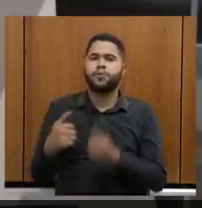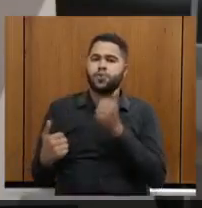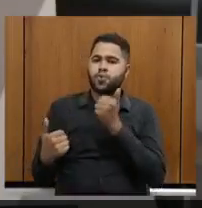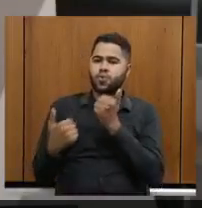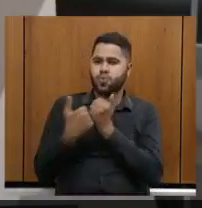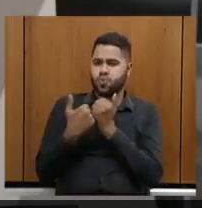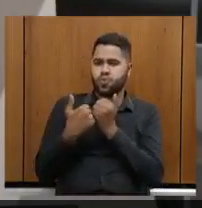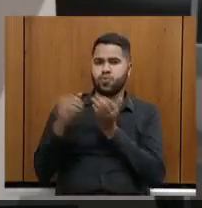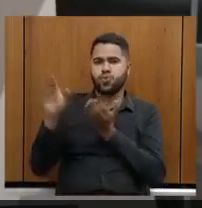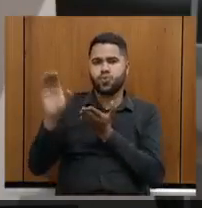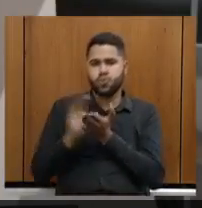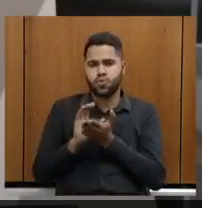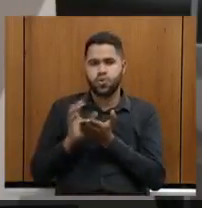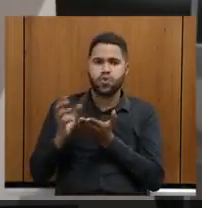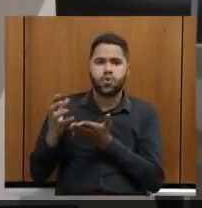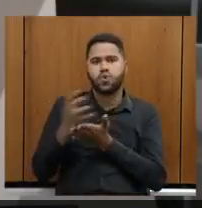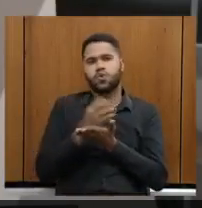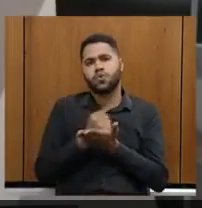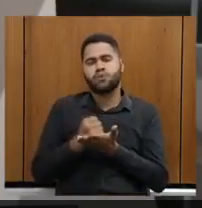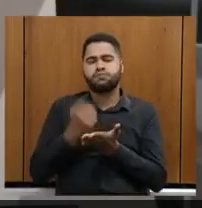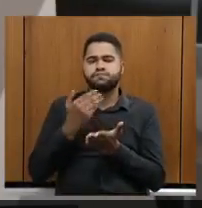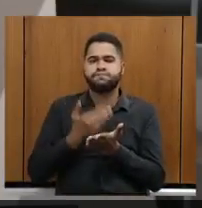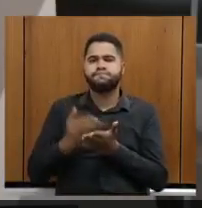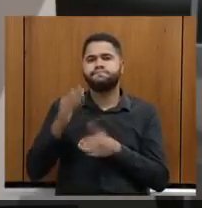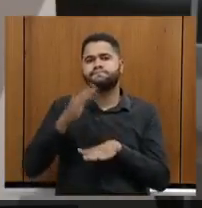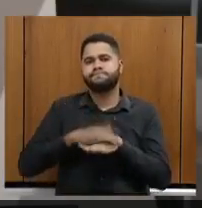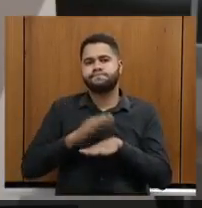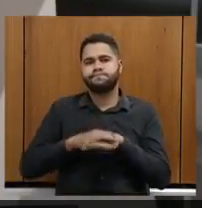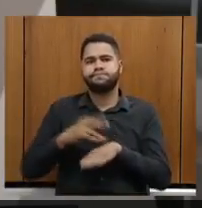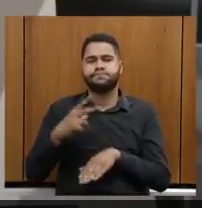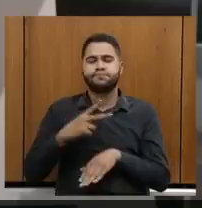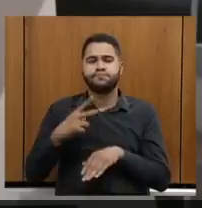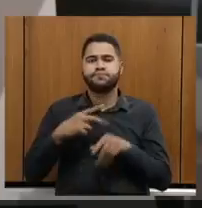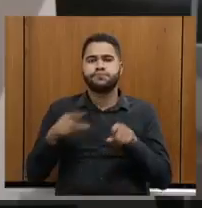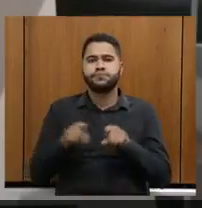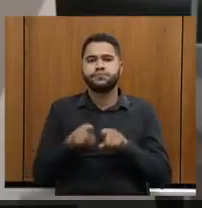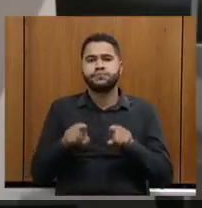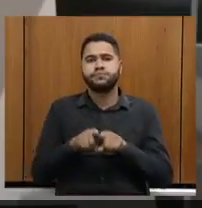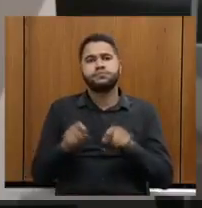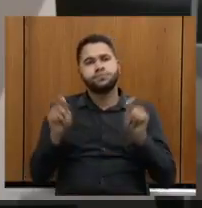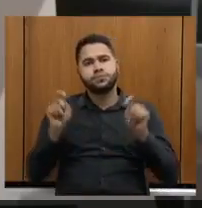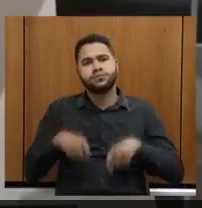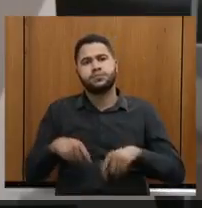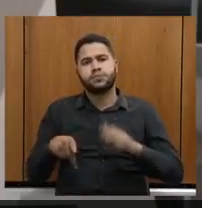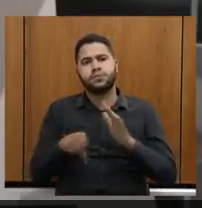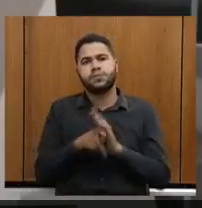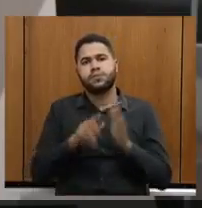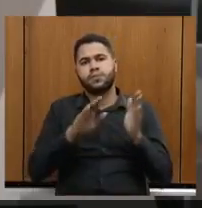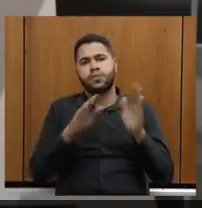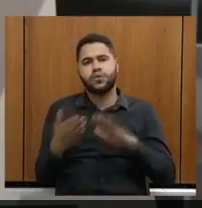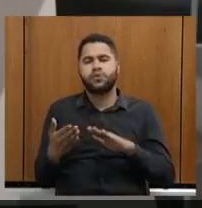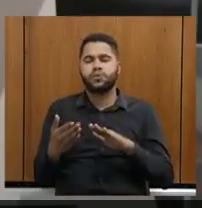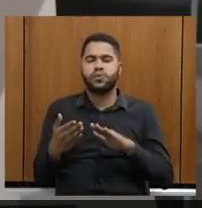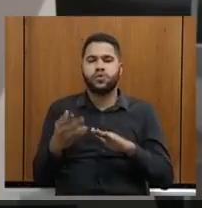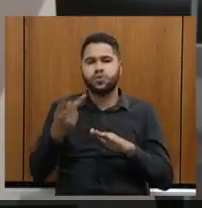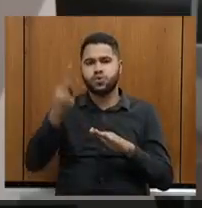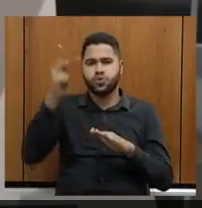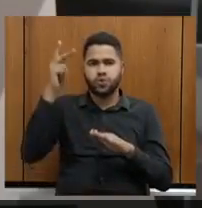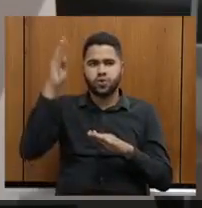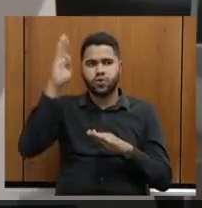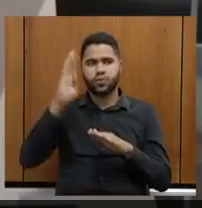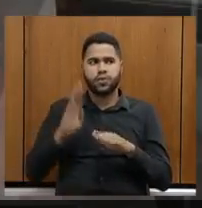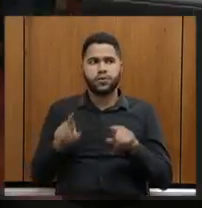conta, captados com a iniciativa privada, e para que ela seja patrimônio histórico do Brasil e cultural, eu acho que é um